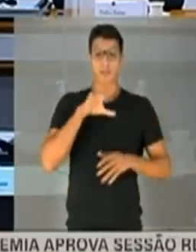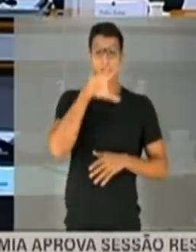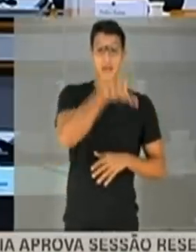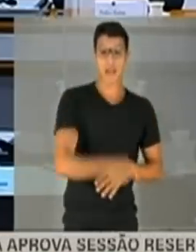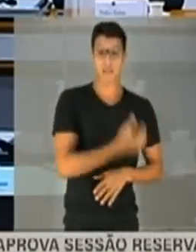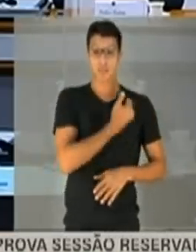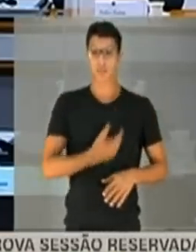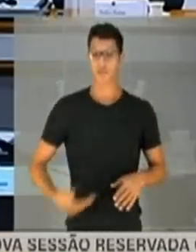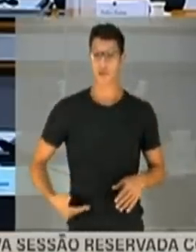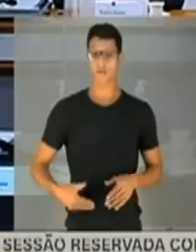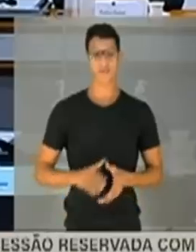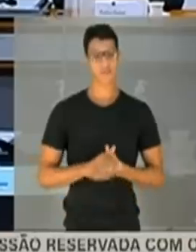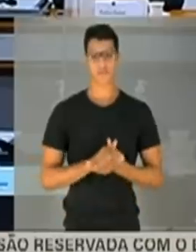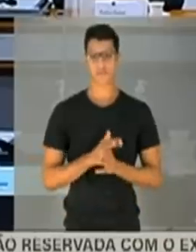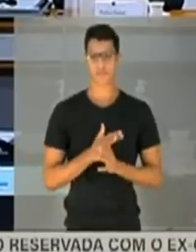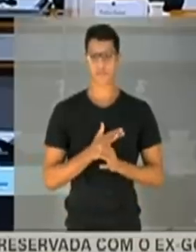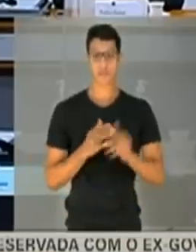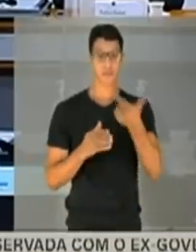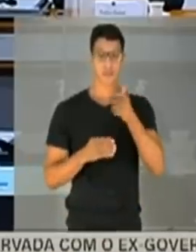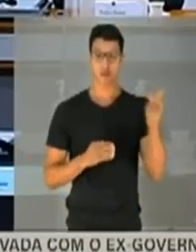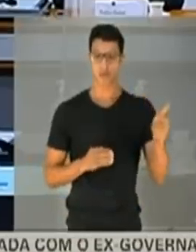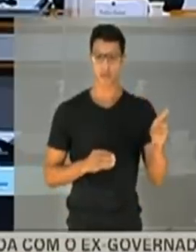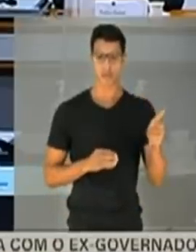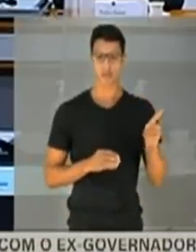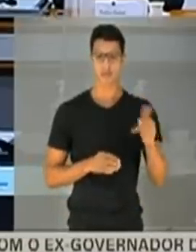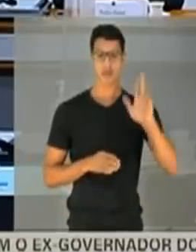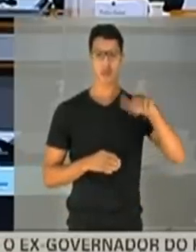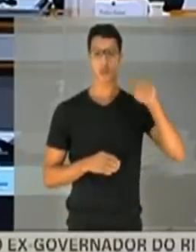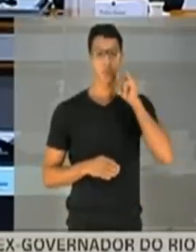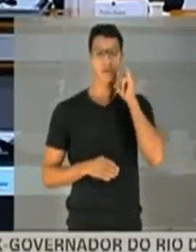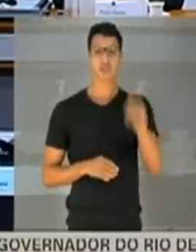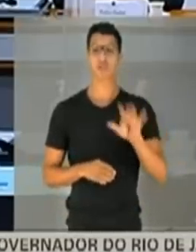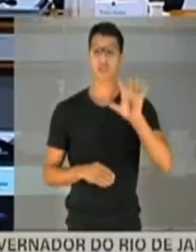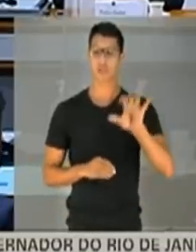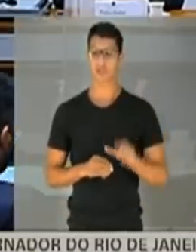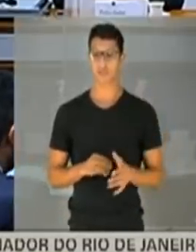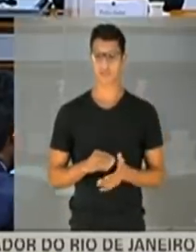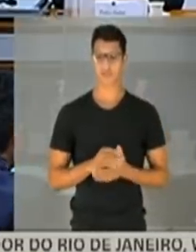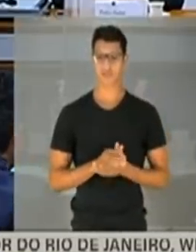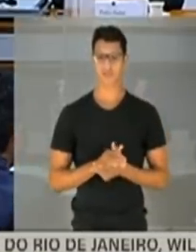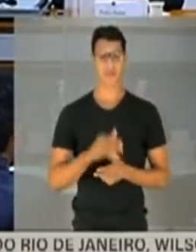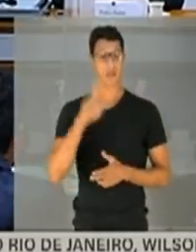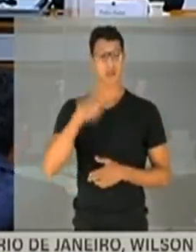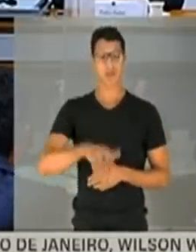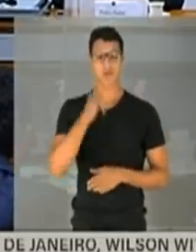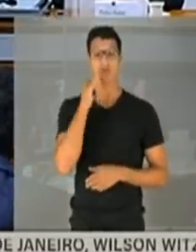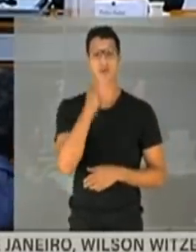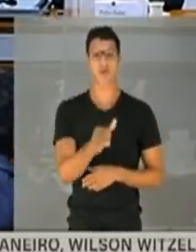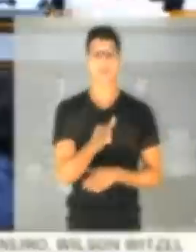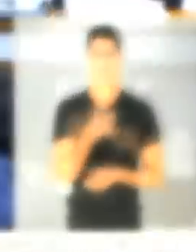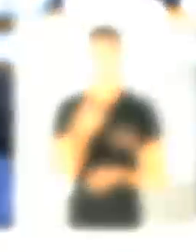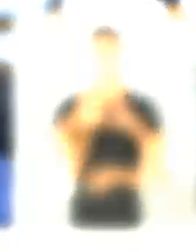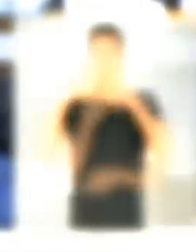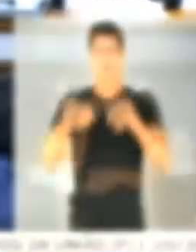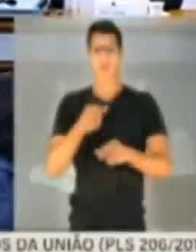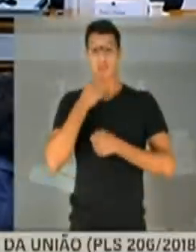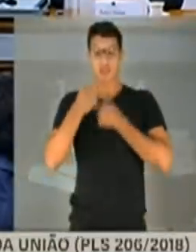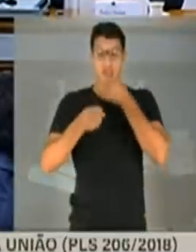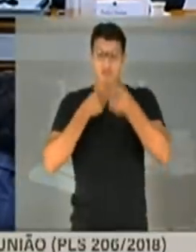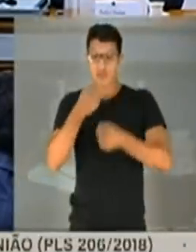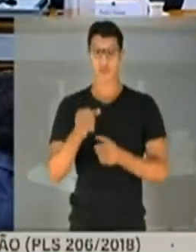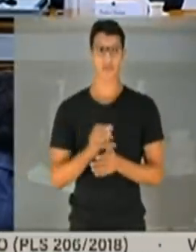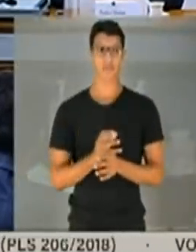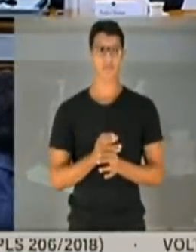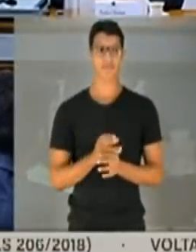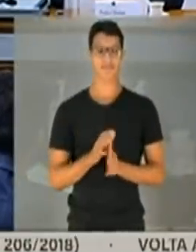o governo. Não, não tem essa, não tem essa, eu nunca disse isso. Então, o antagonista... nunca disse isso, eu não posso dizer isso. Está